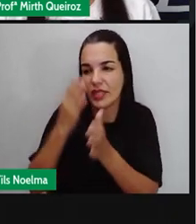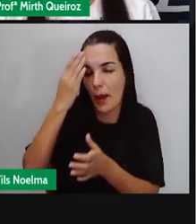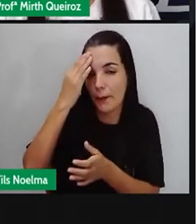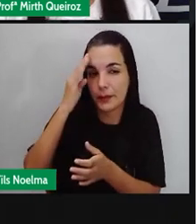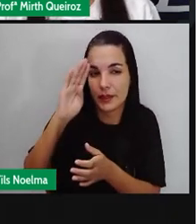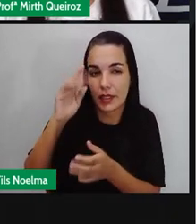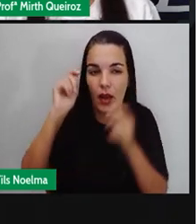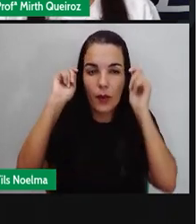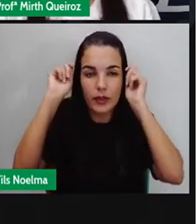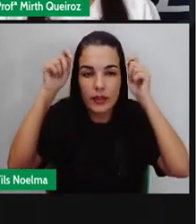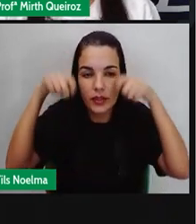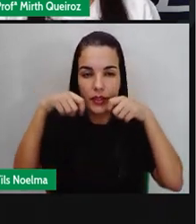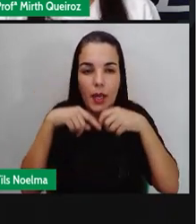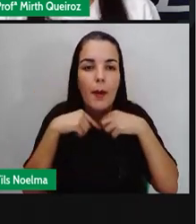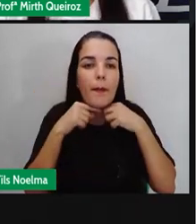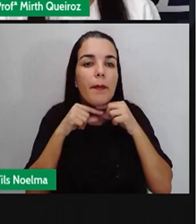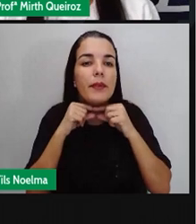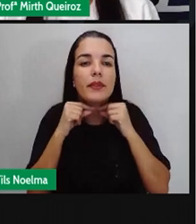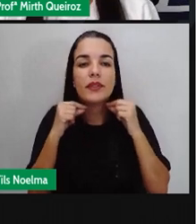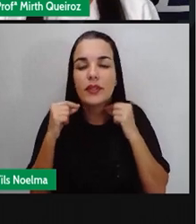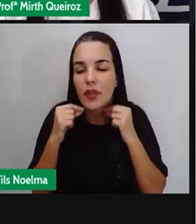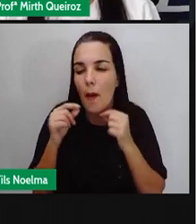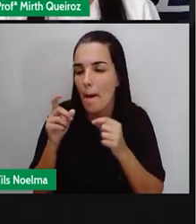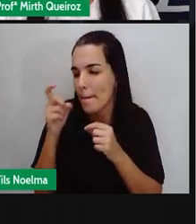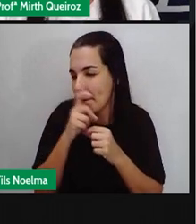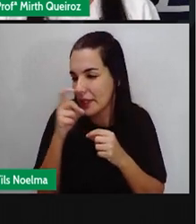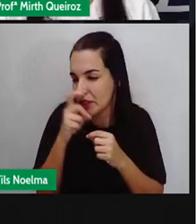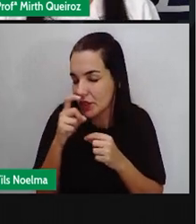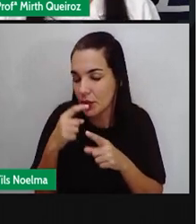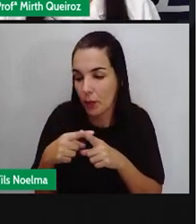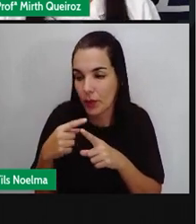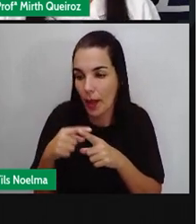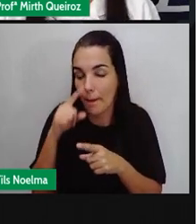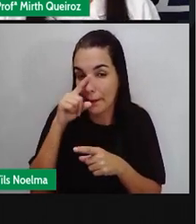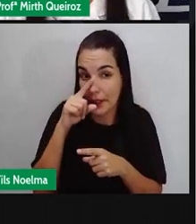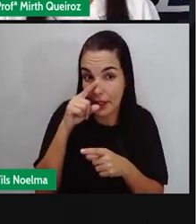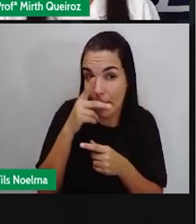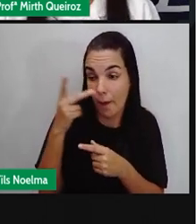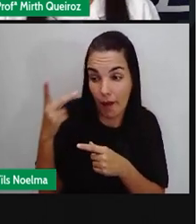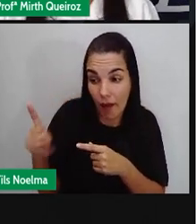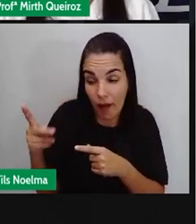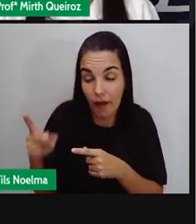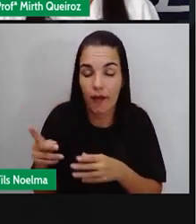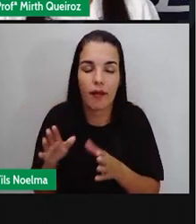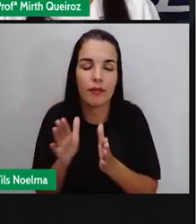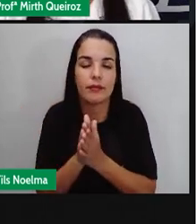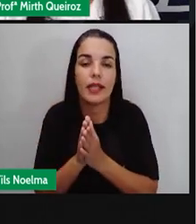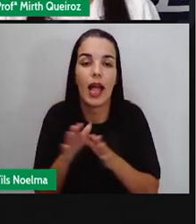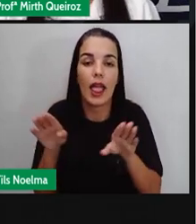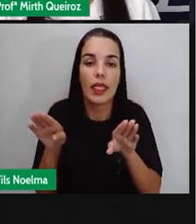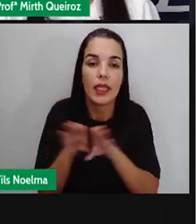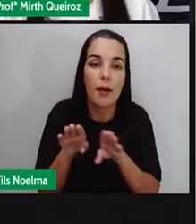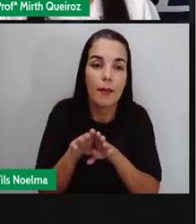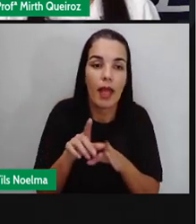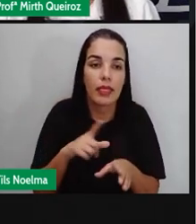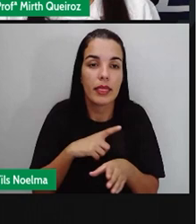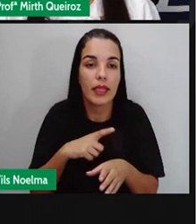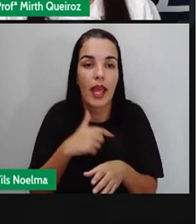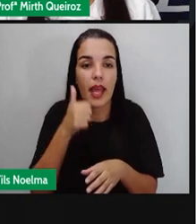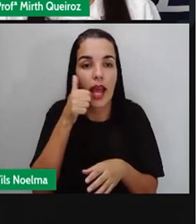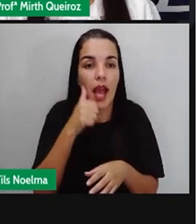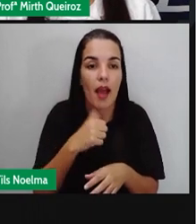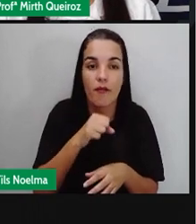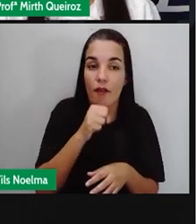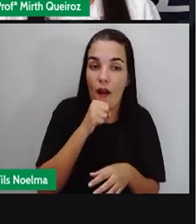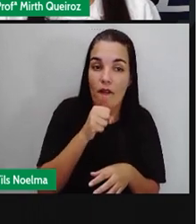a Chapeuzinho vermelho E colocando ela em risco, né? Nós temos a vovó Que é quem iria receber aí